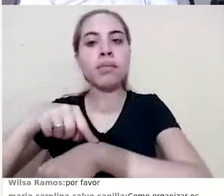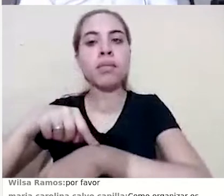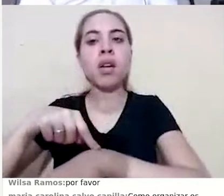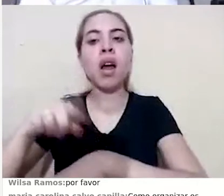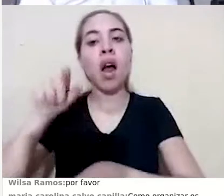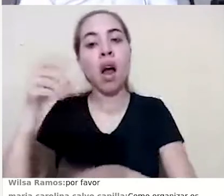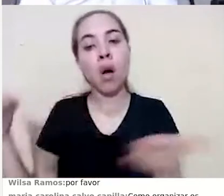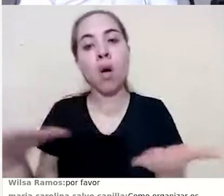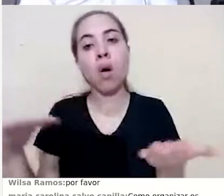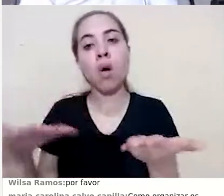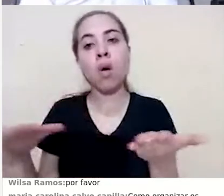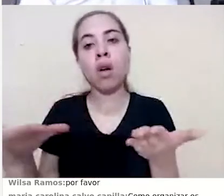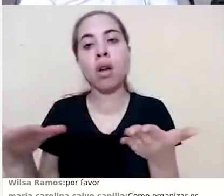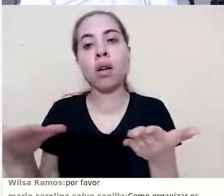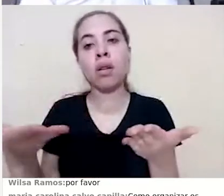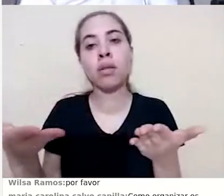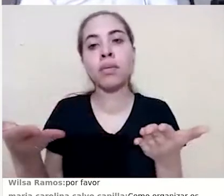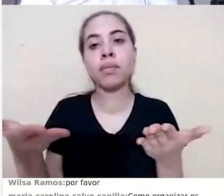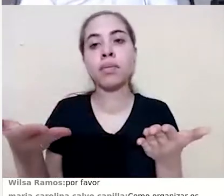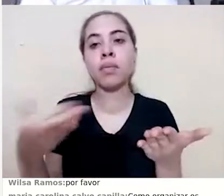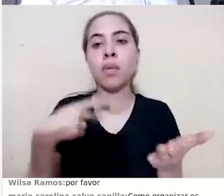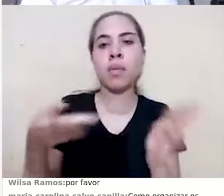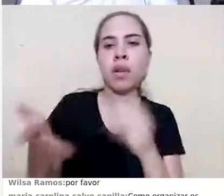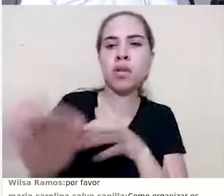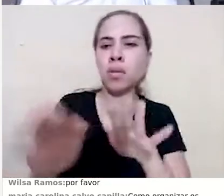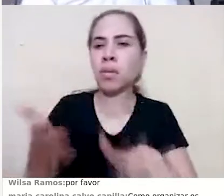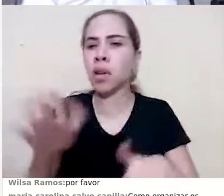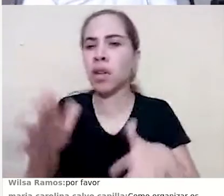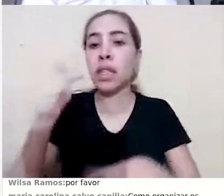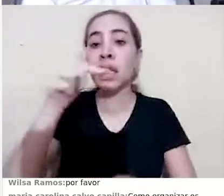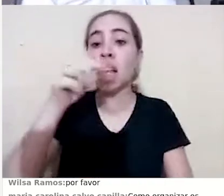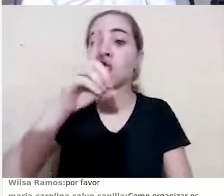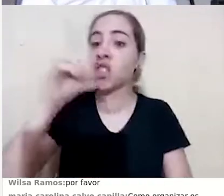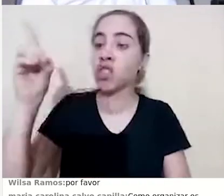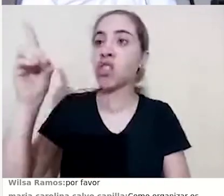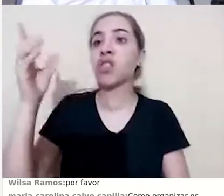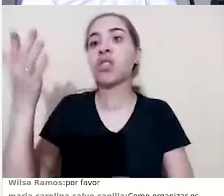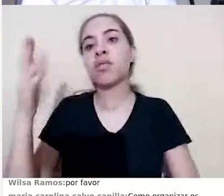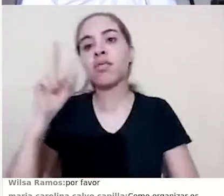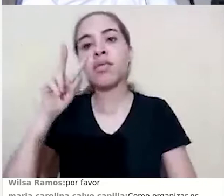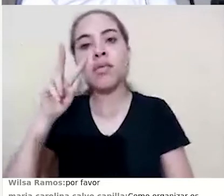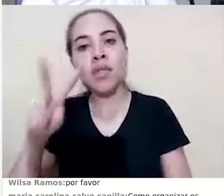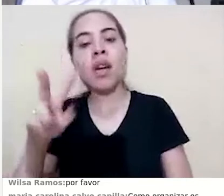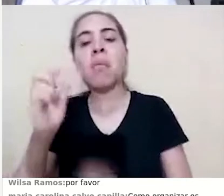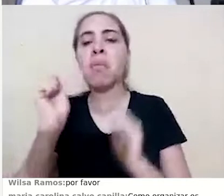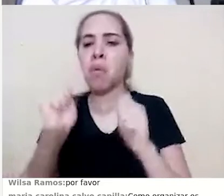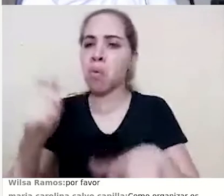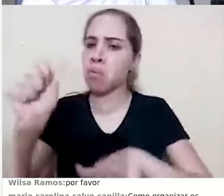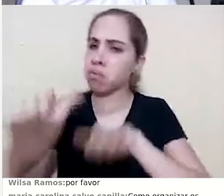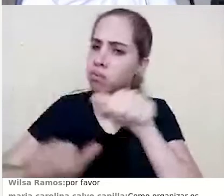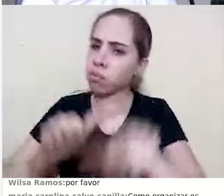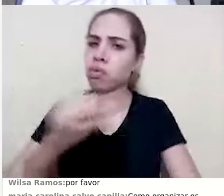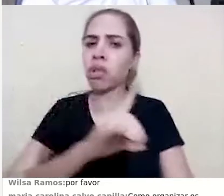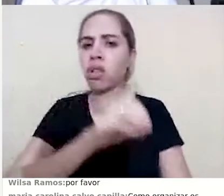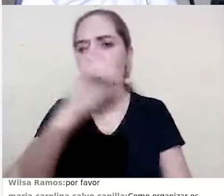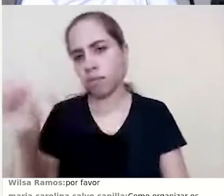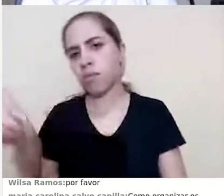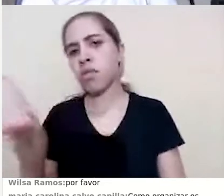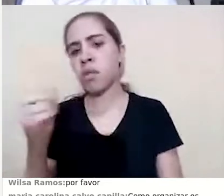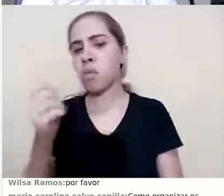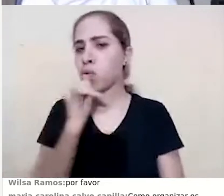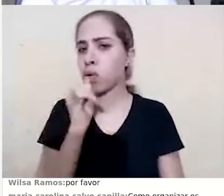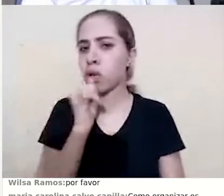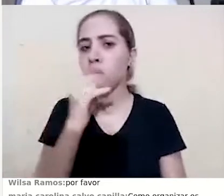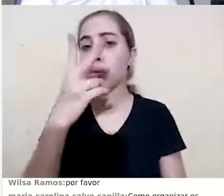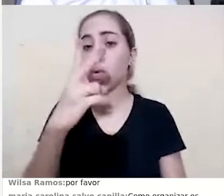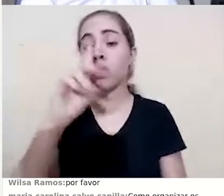baseando nos últimos sete dias. posso alterar esse valor, por exemplo, para os últimos dois